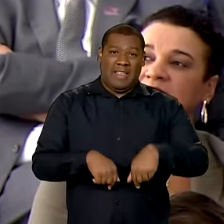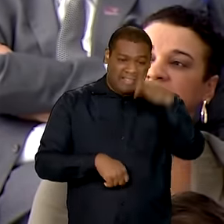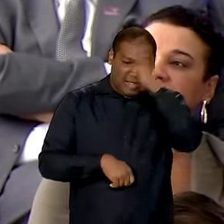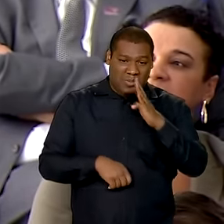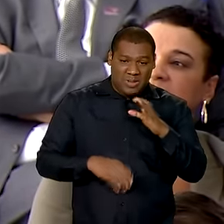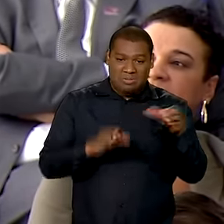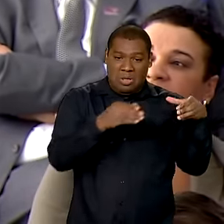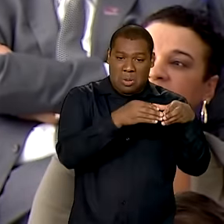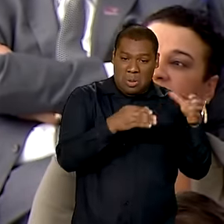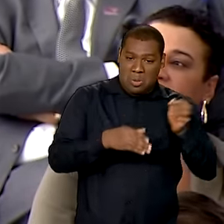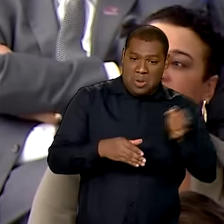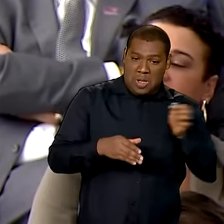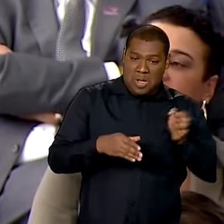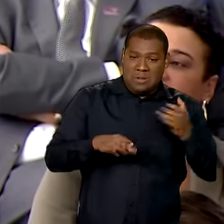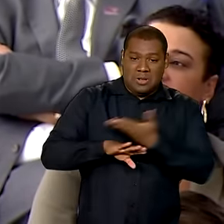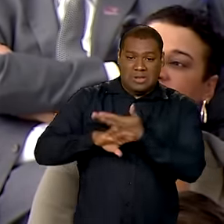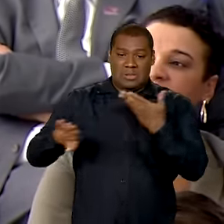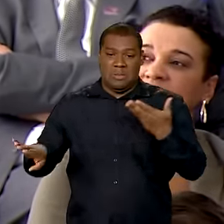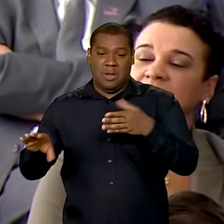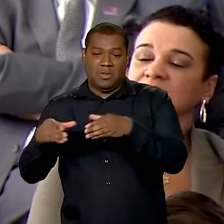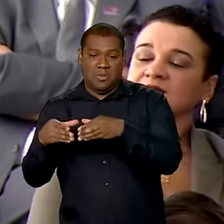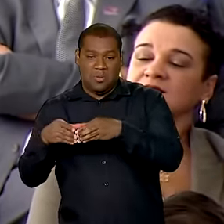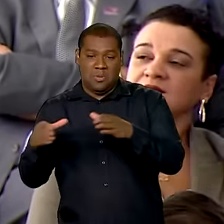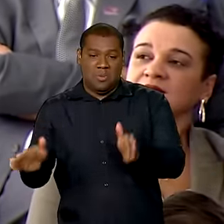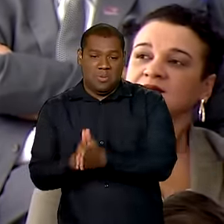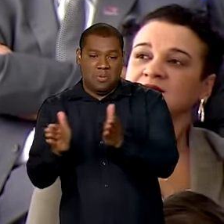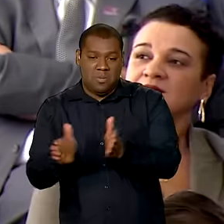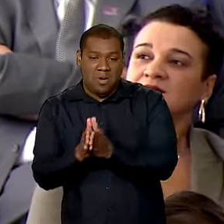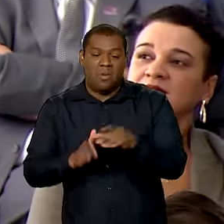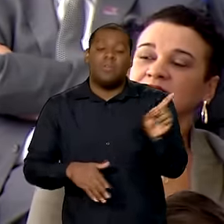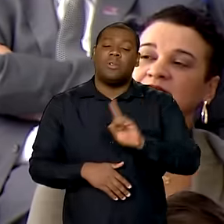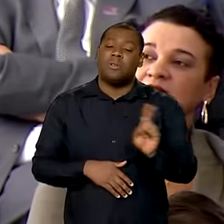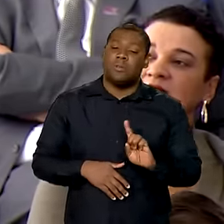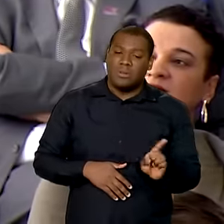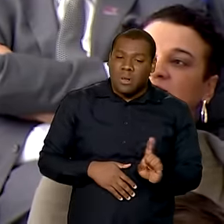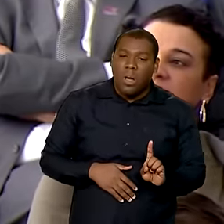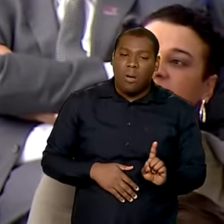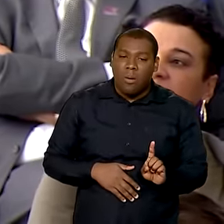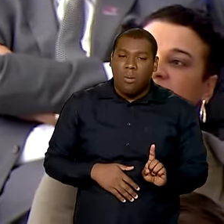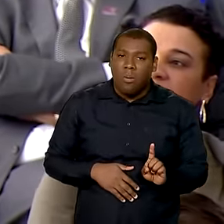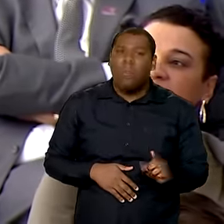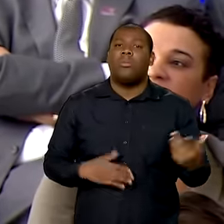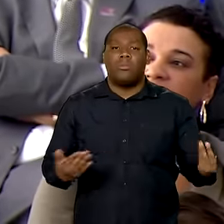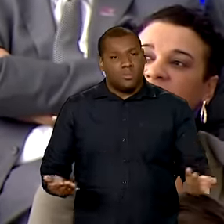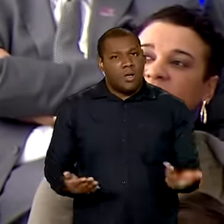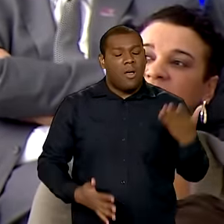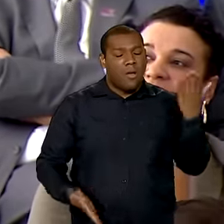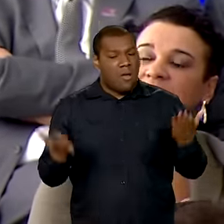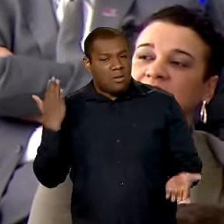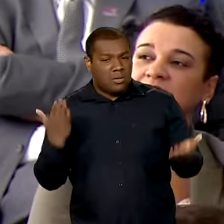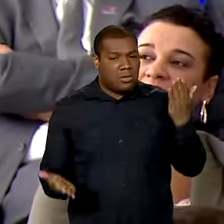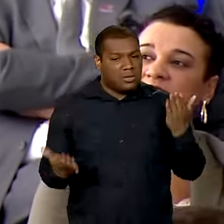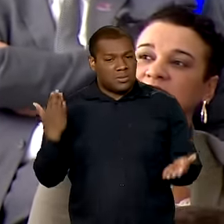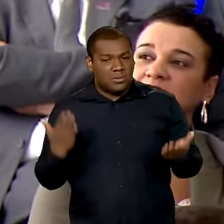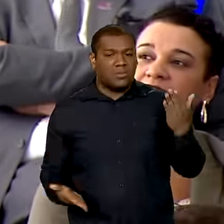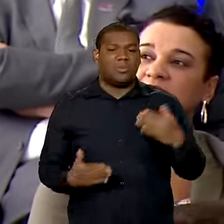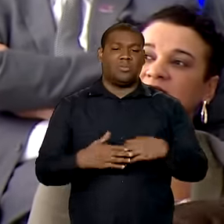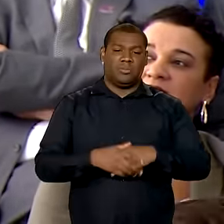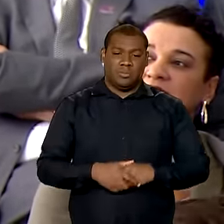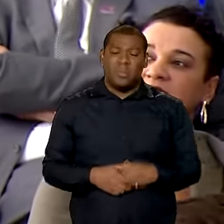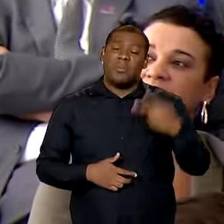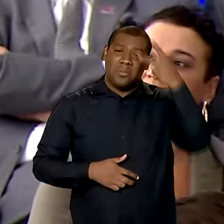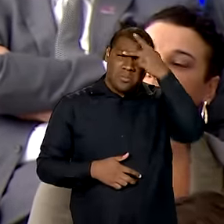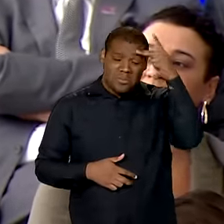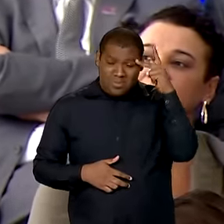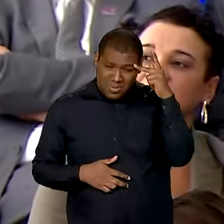Se possível, a gente quer um país em que você tem uma classe média sustentável, que tenha um padrão de vida